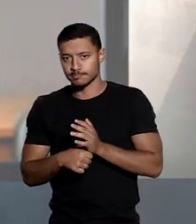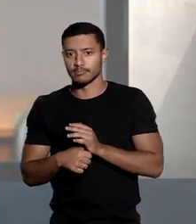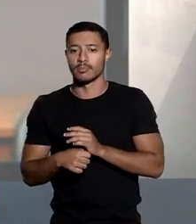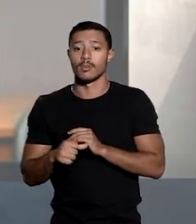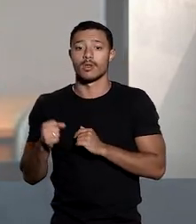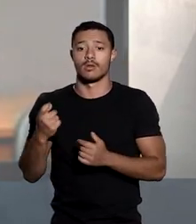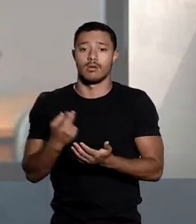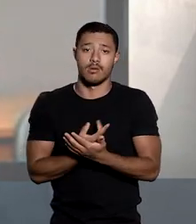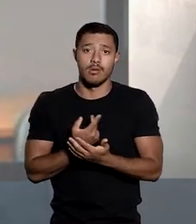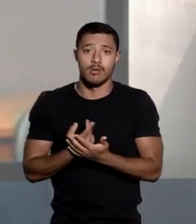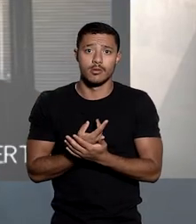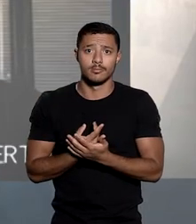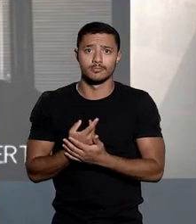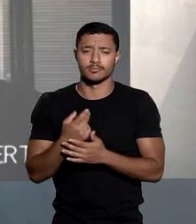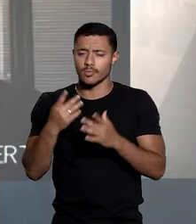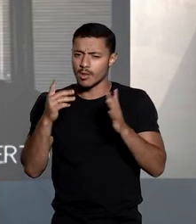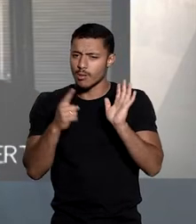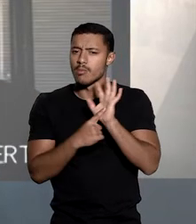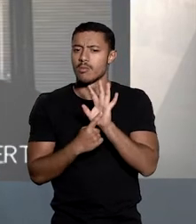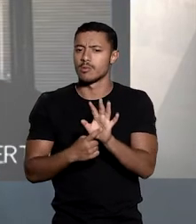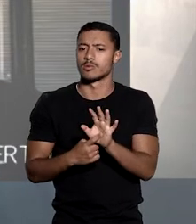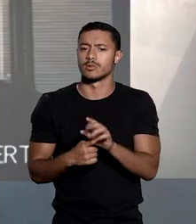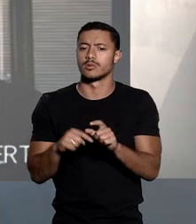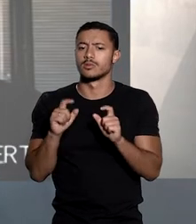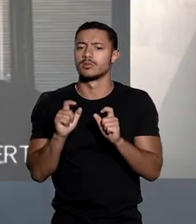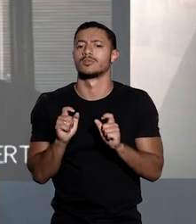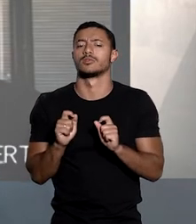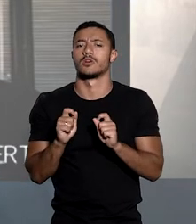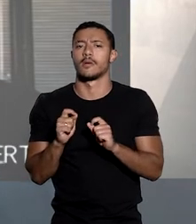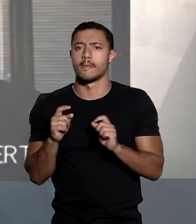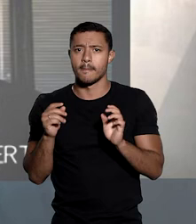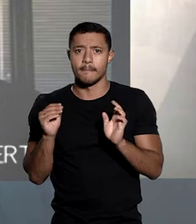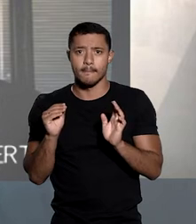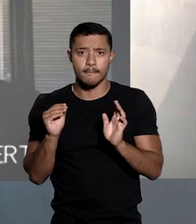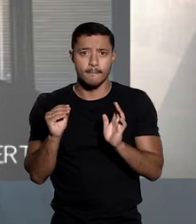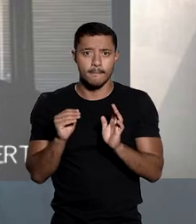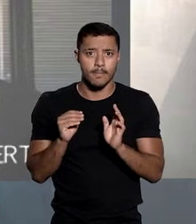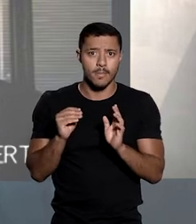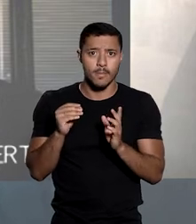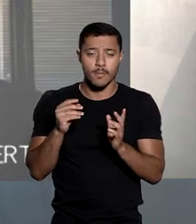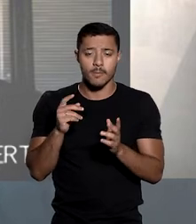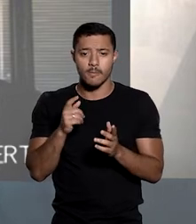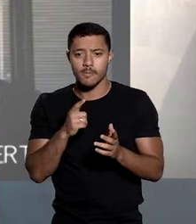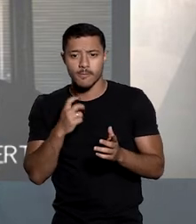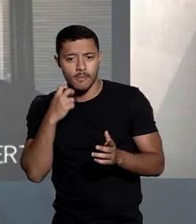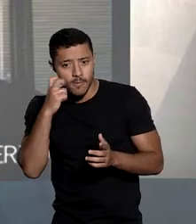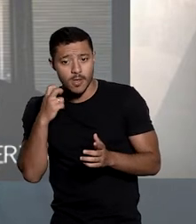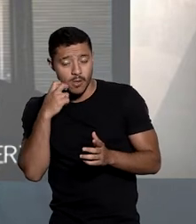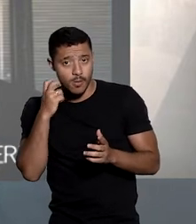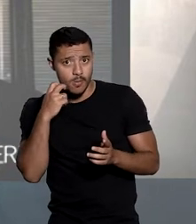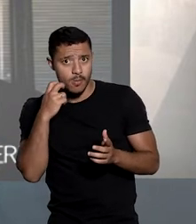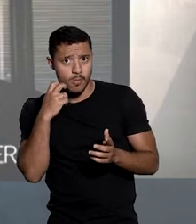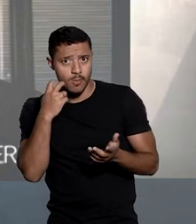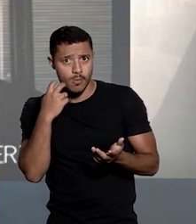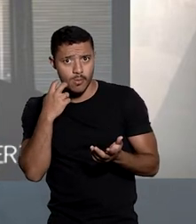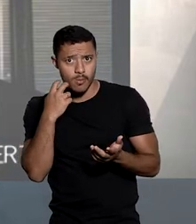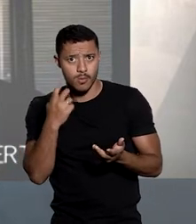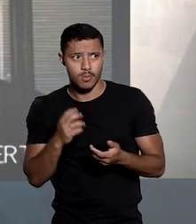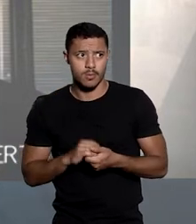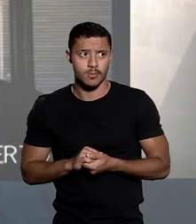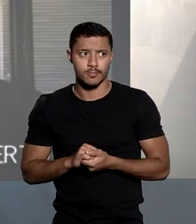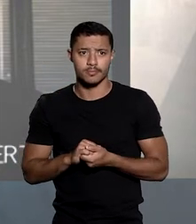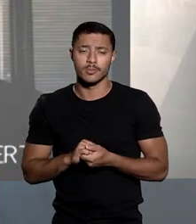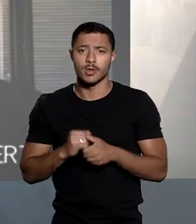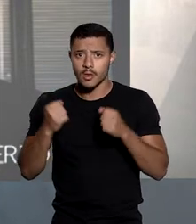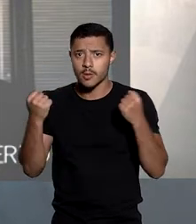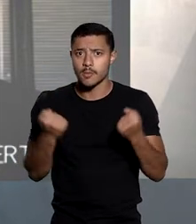imprescindível a demonstração de que o fato impõe situações vexatórias, humilhantes e constrangedoras